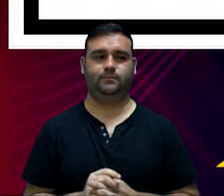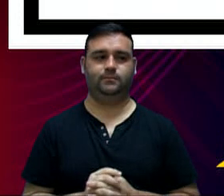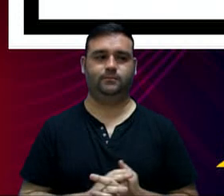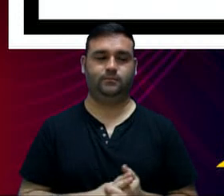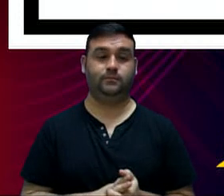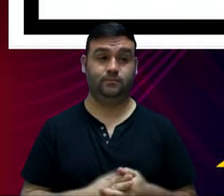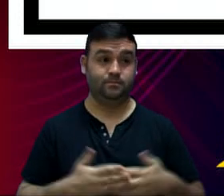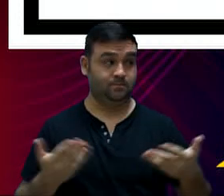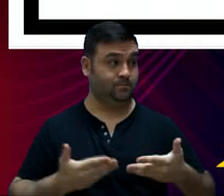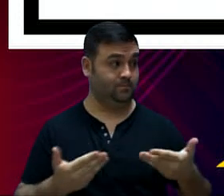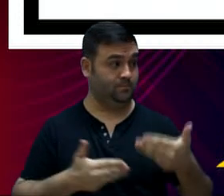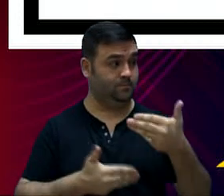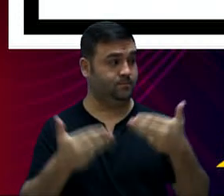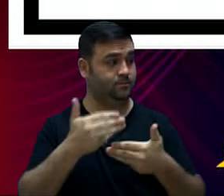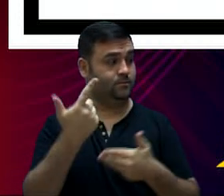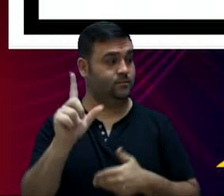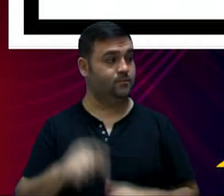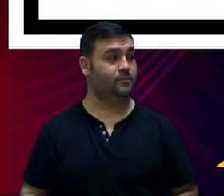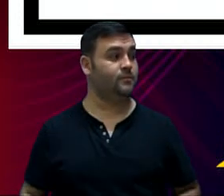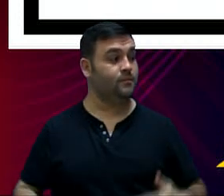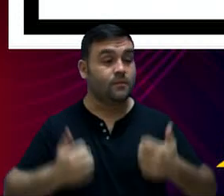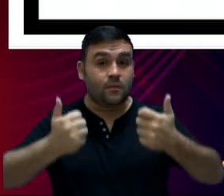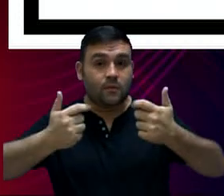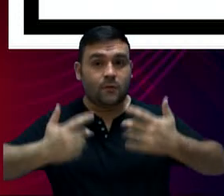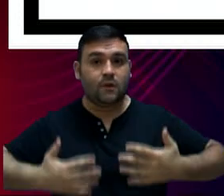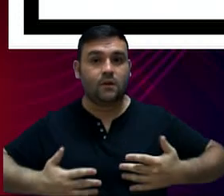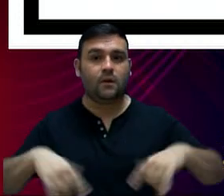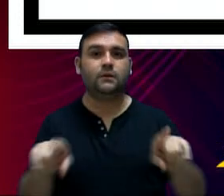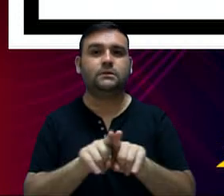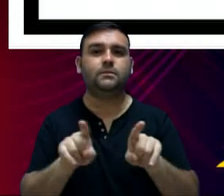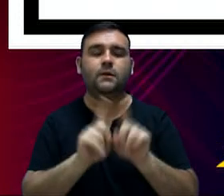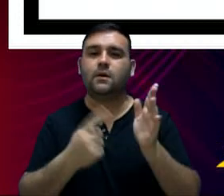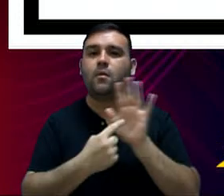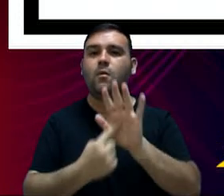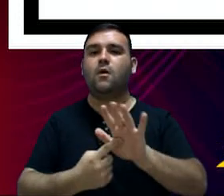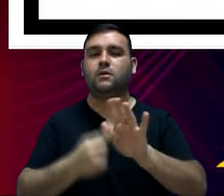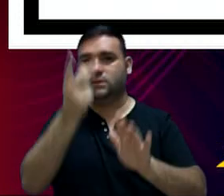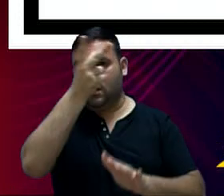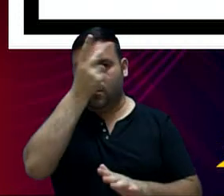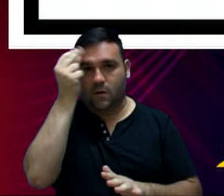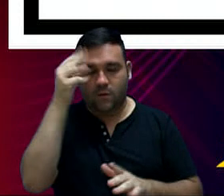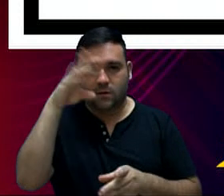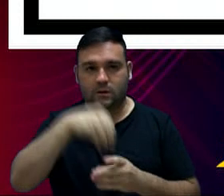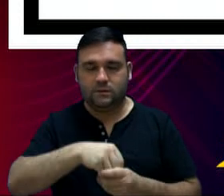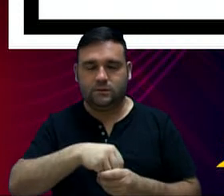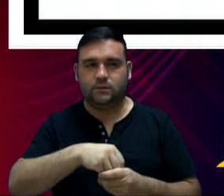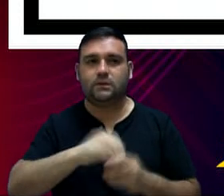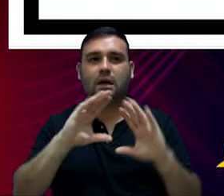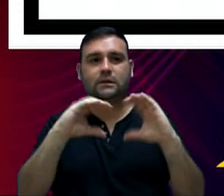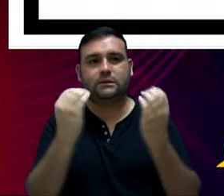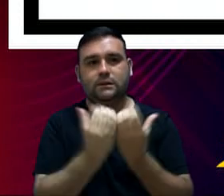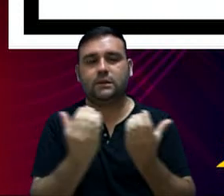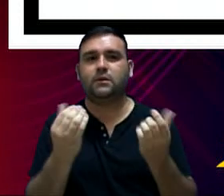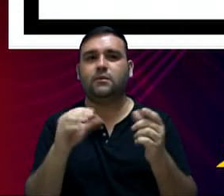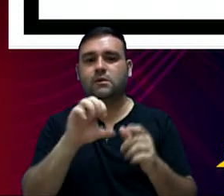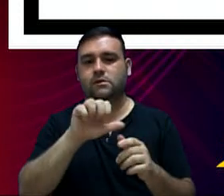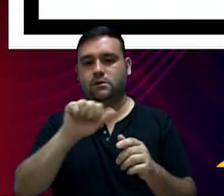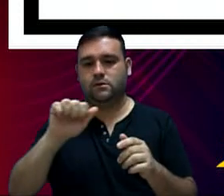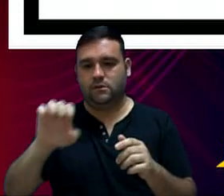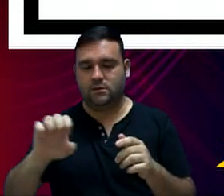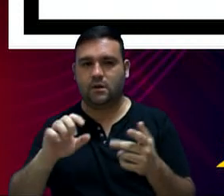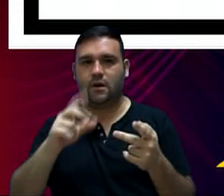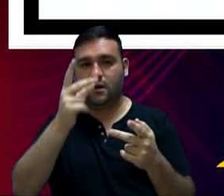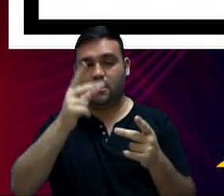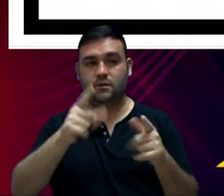aqui um quadro, também demonstrando pela Prefeitura, Câmara, o SAI,